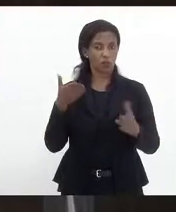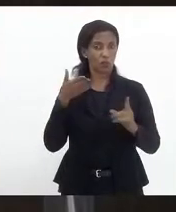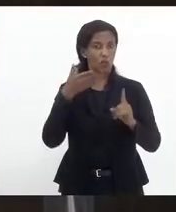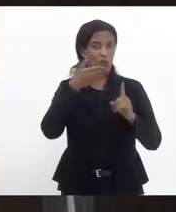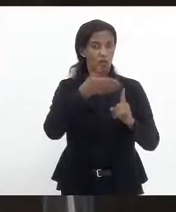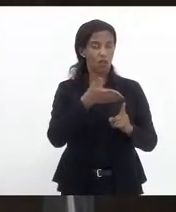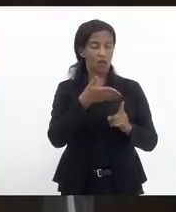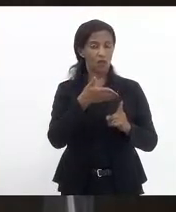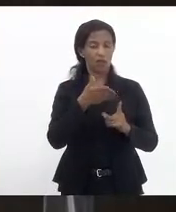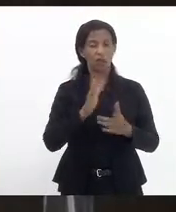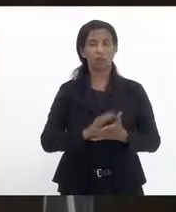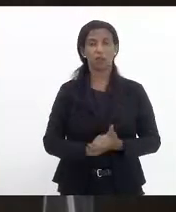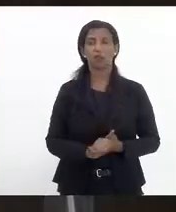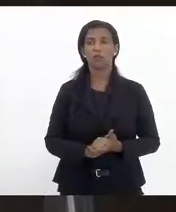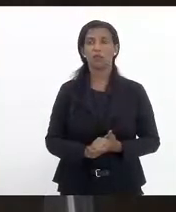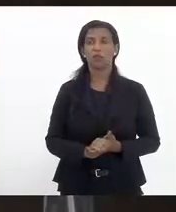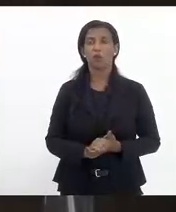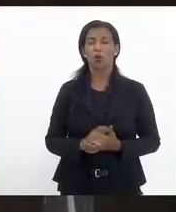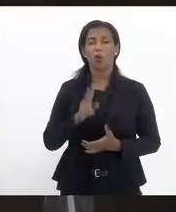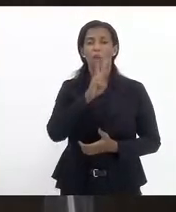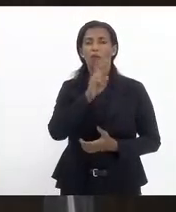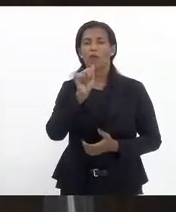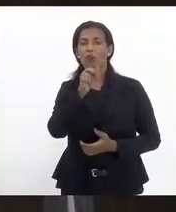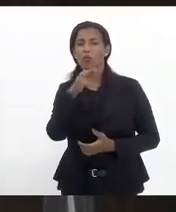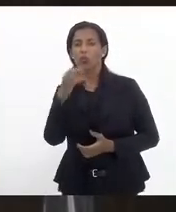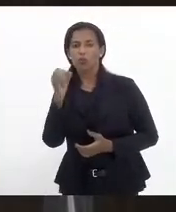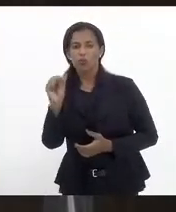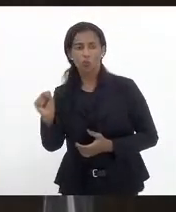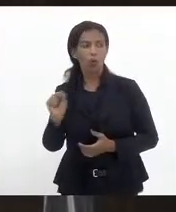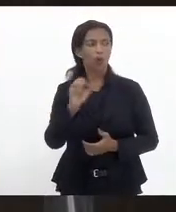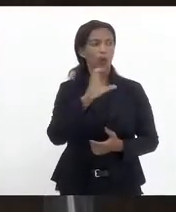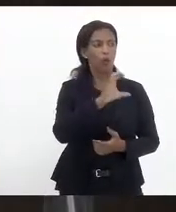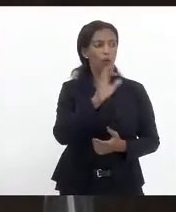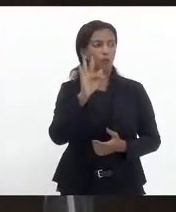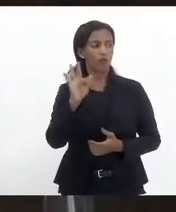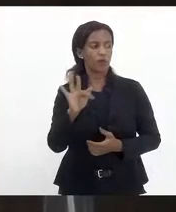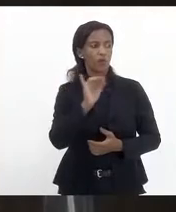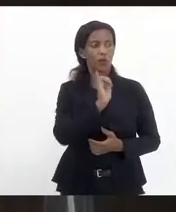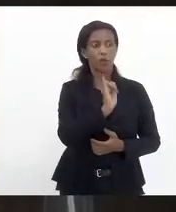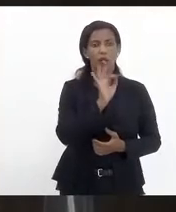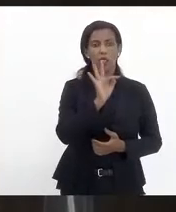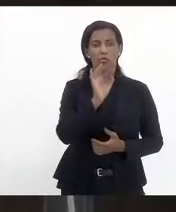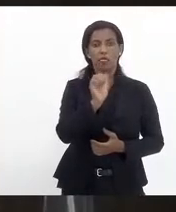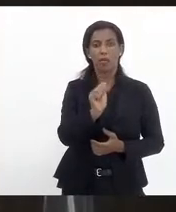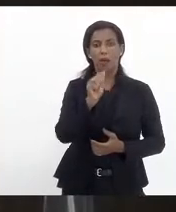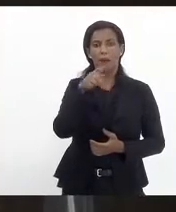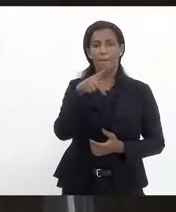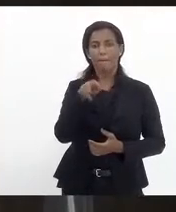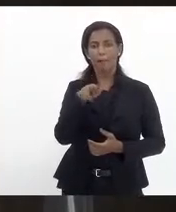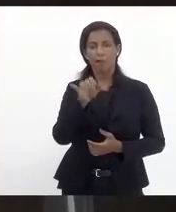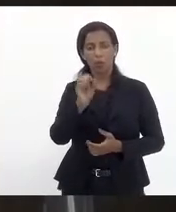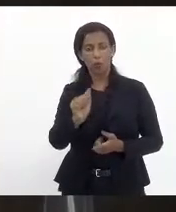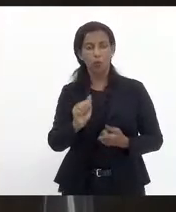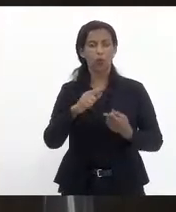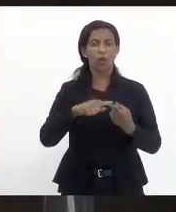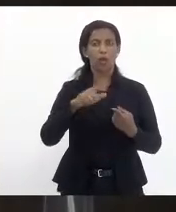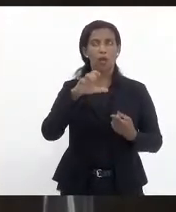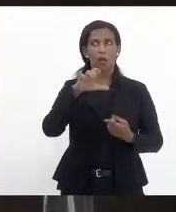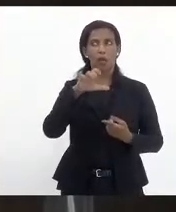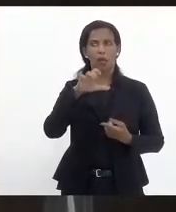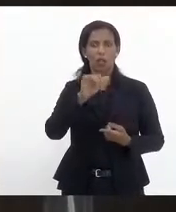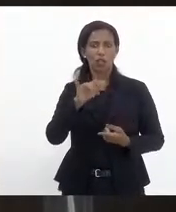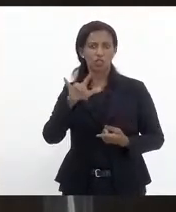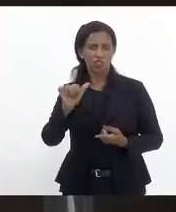cardiologia, como Vassouras, Friburgo, Cabo Frio, Itaperuna, Caxias, Rio de